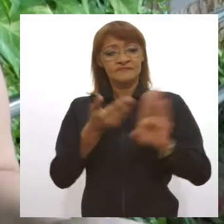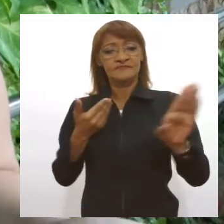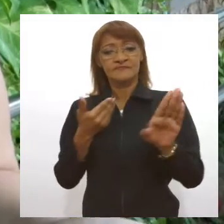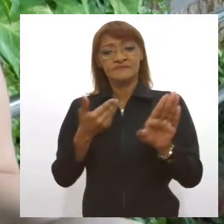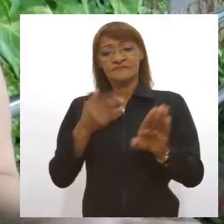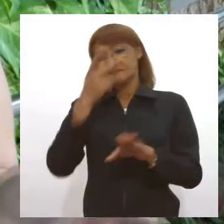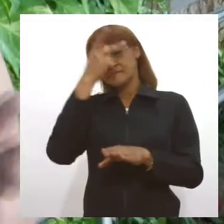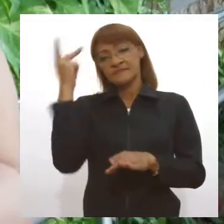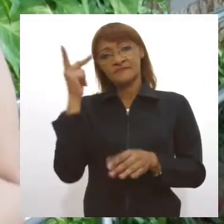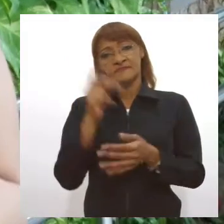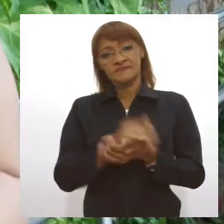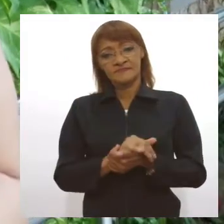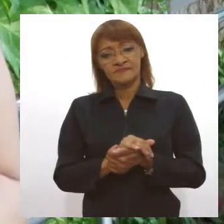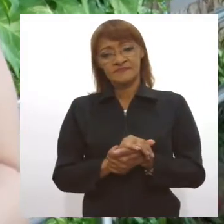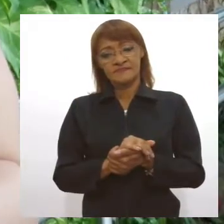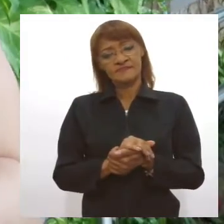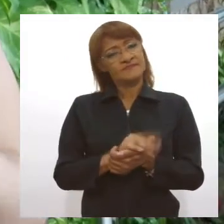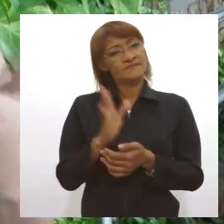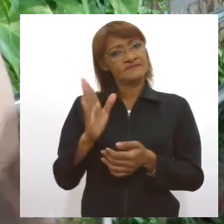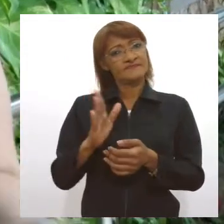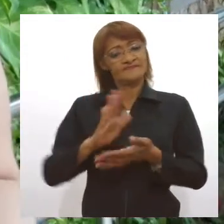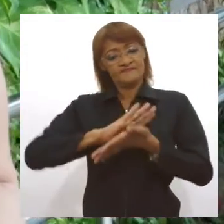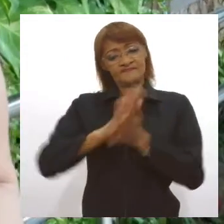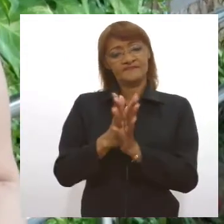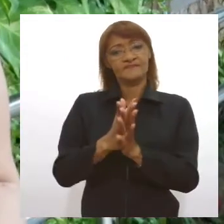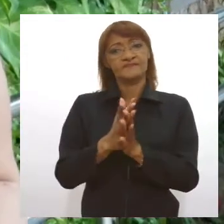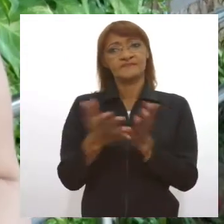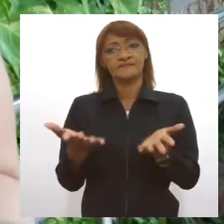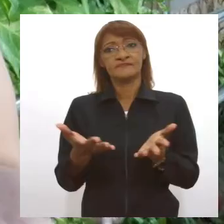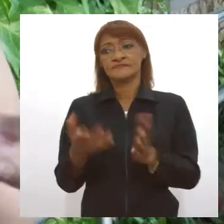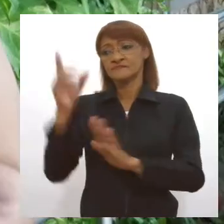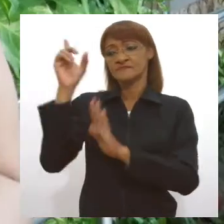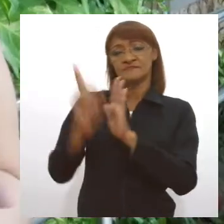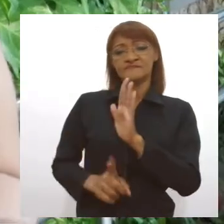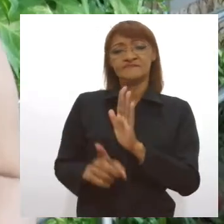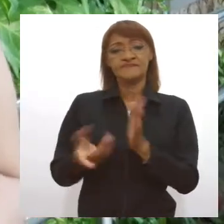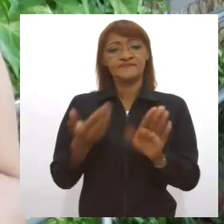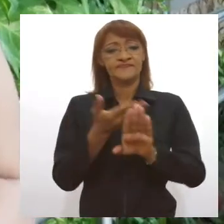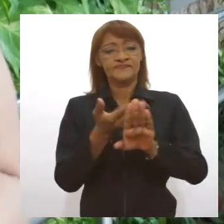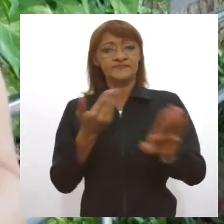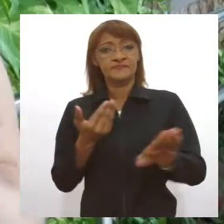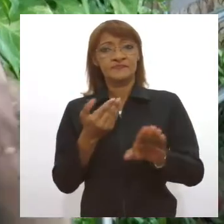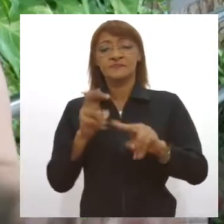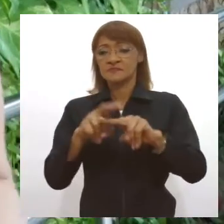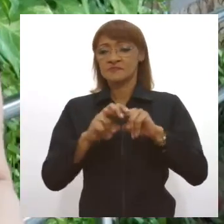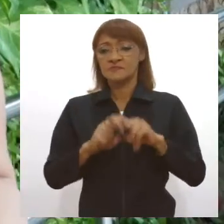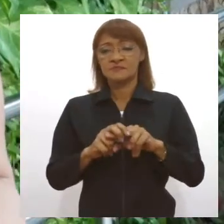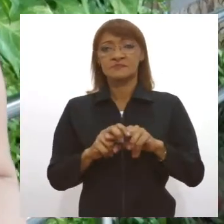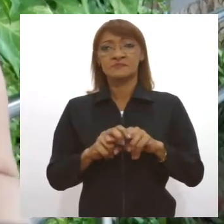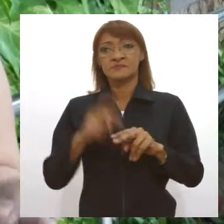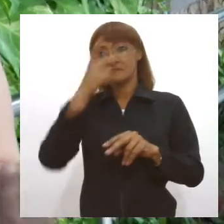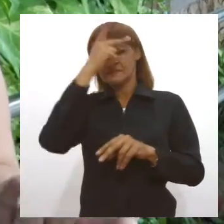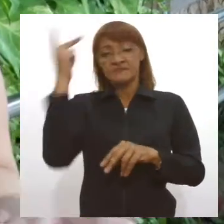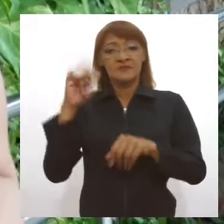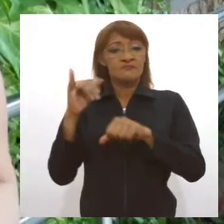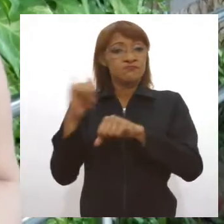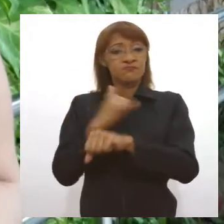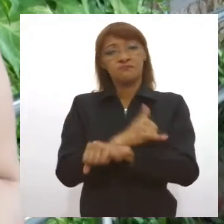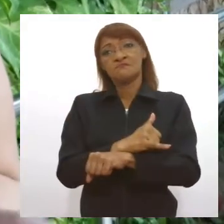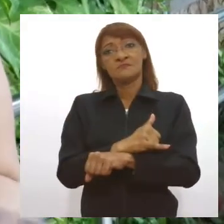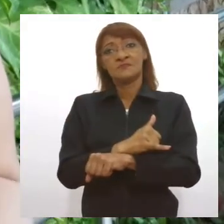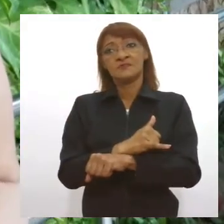do acesso. É o preconceito que afasta as pessoas dos seus direitos. E é por isso que tem tanta gente gorda que tem